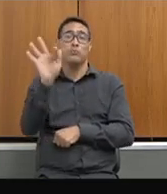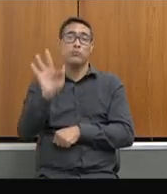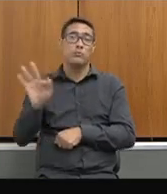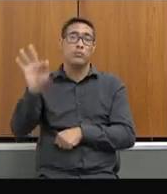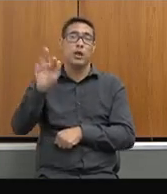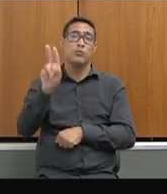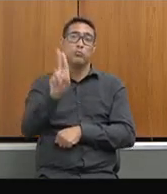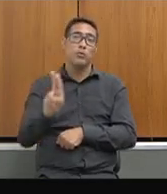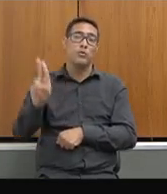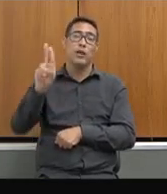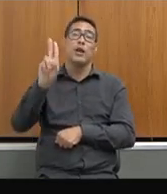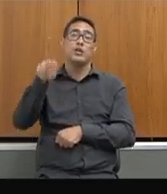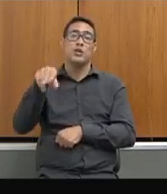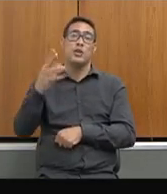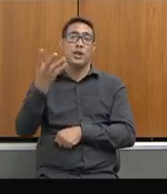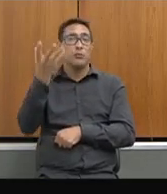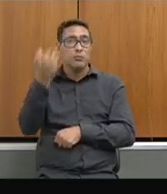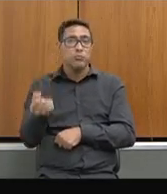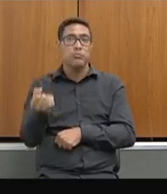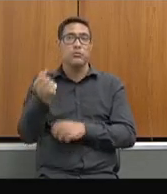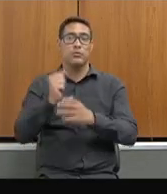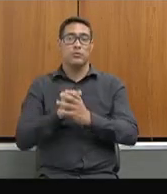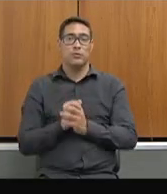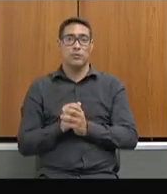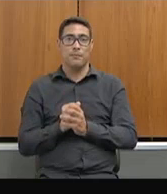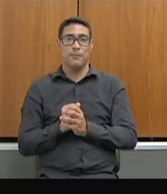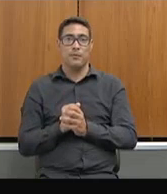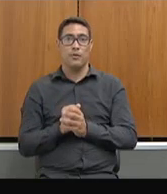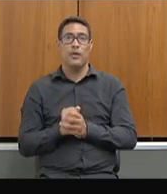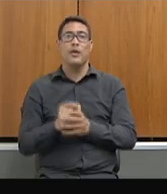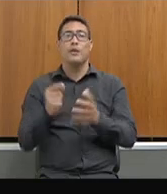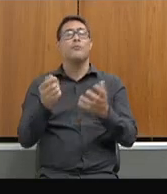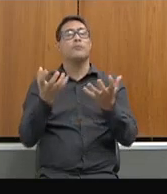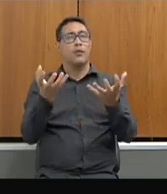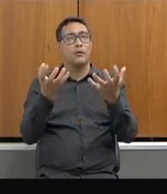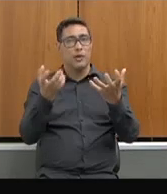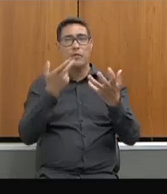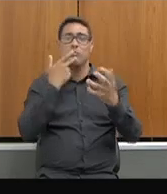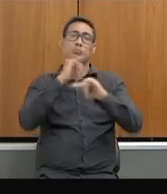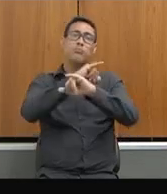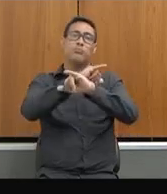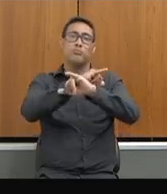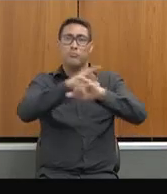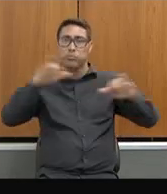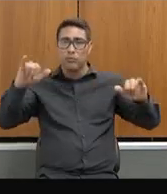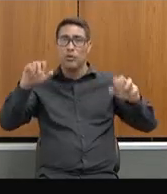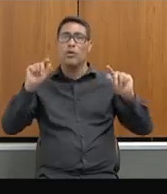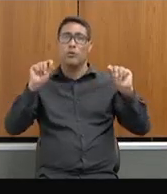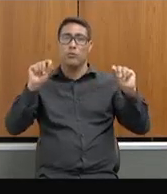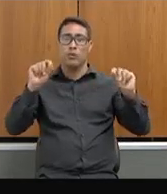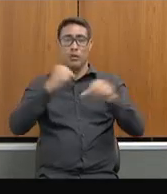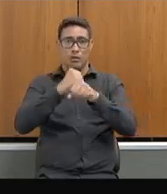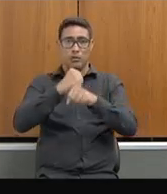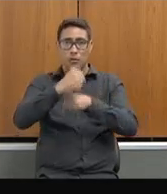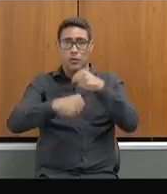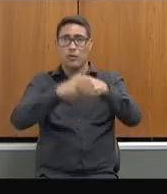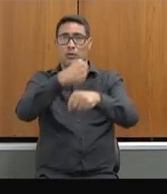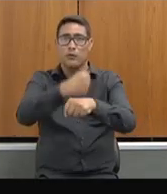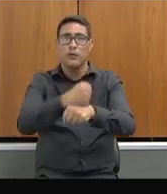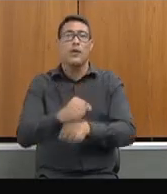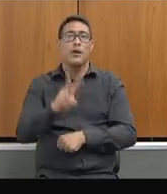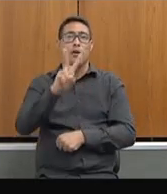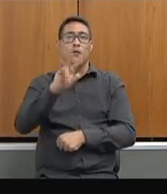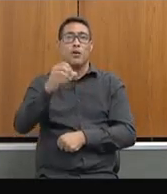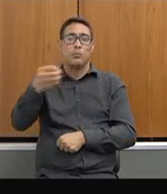Educadores. Nesse momento aqui, eu quero reforçar e já anunciar que, a partir do próximo ano, teremos uma nova